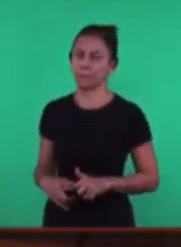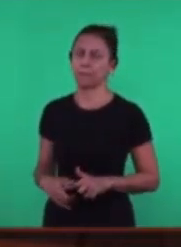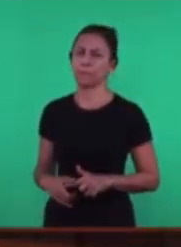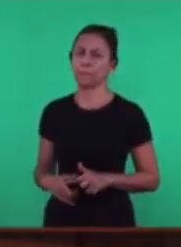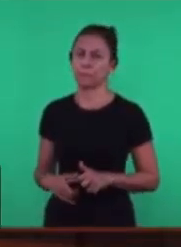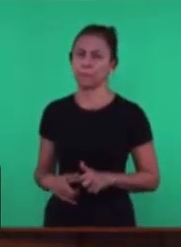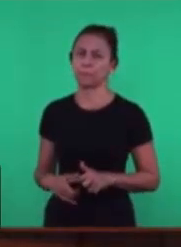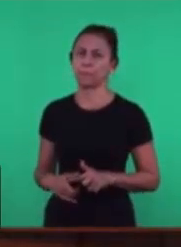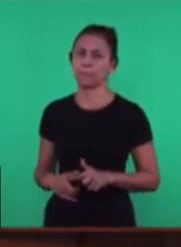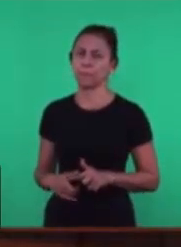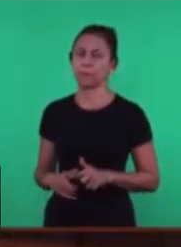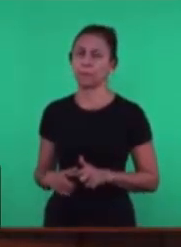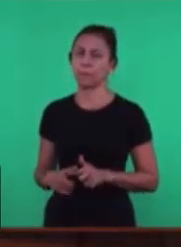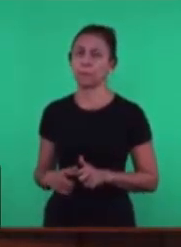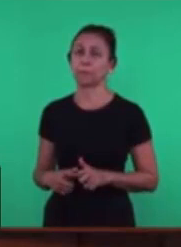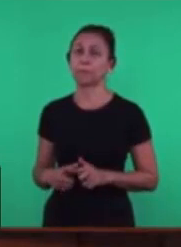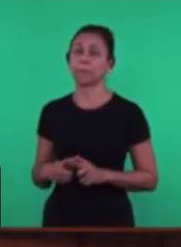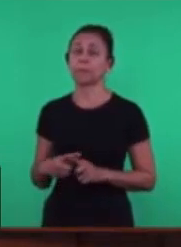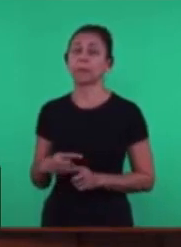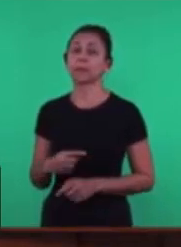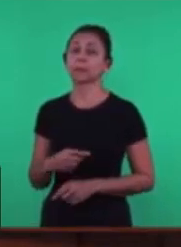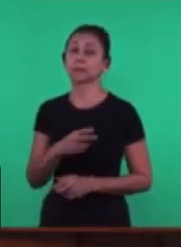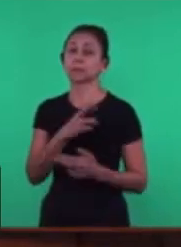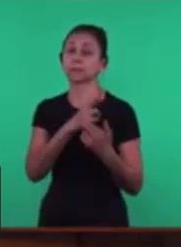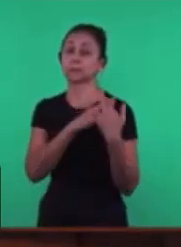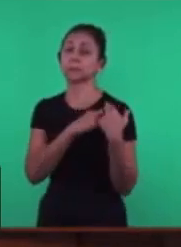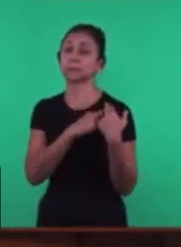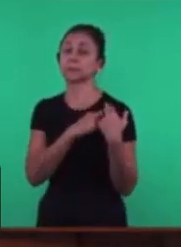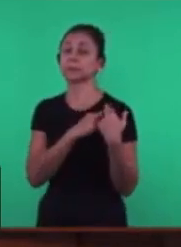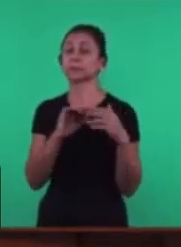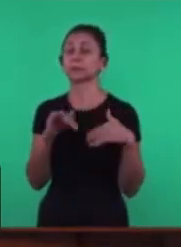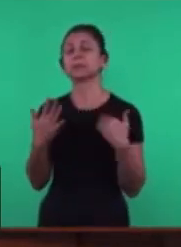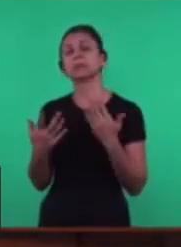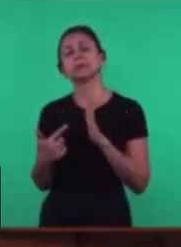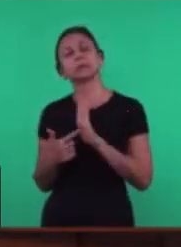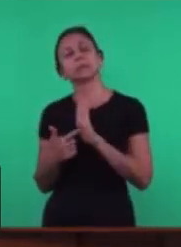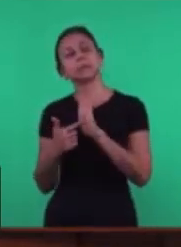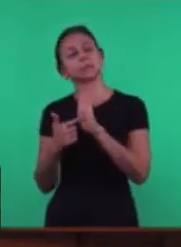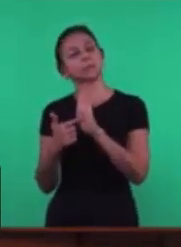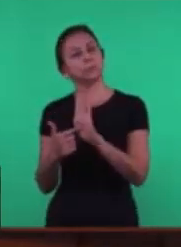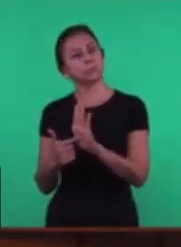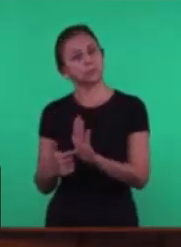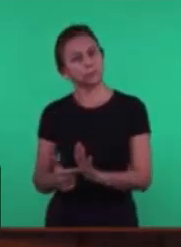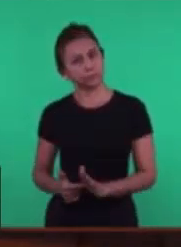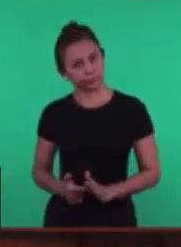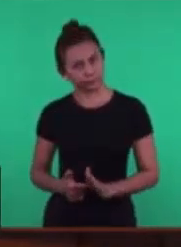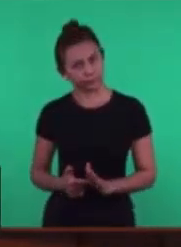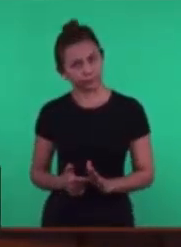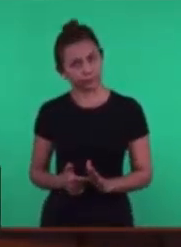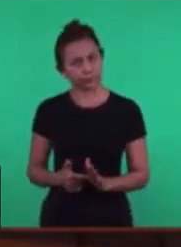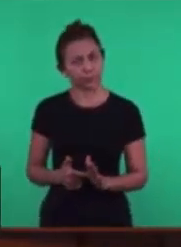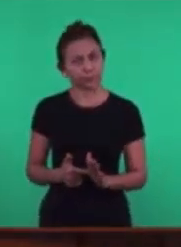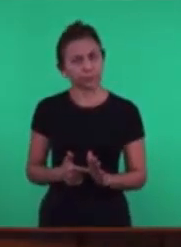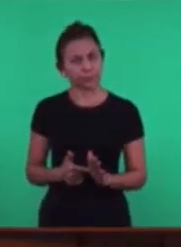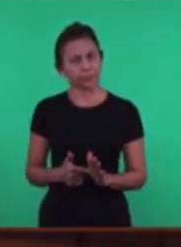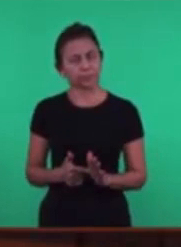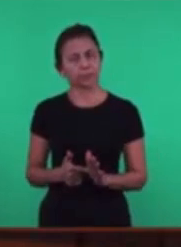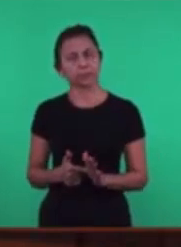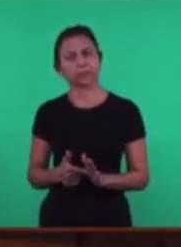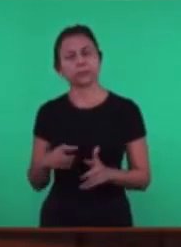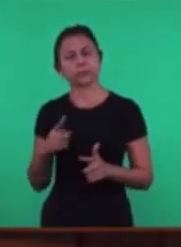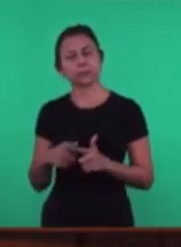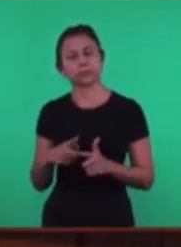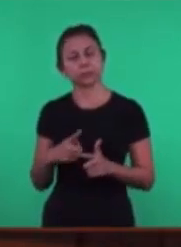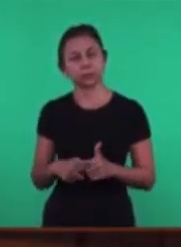missão Era mostrar Que Havia Uma Semente Que tinha Uma